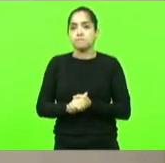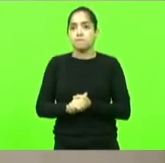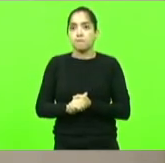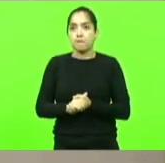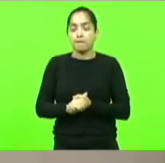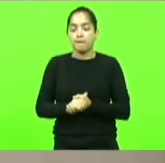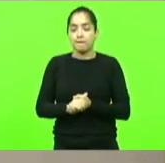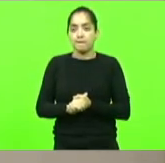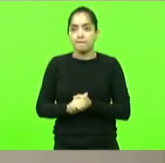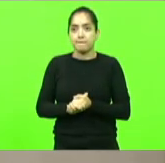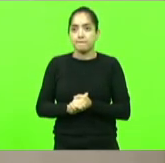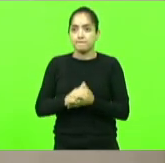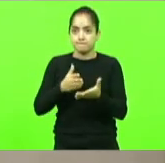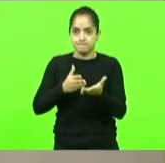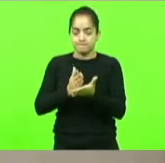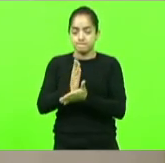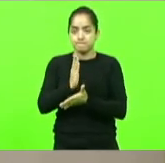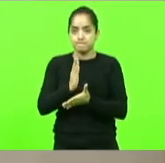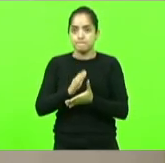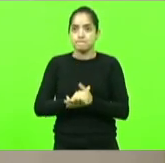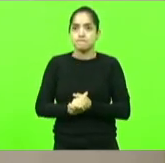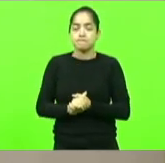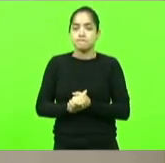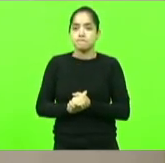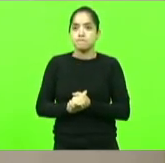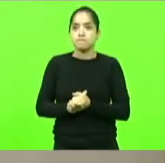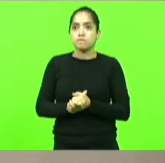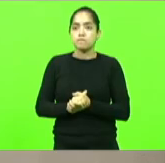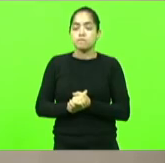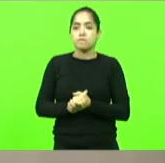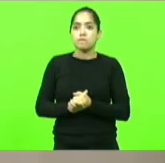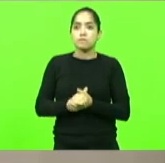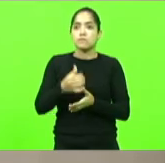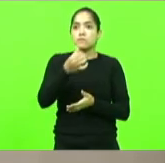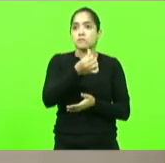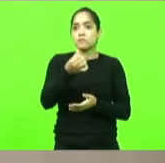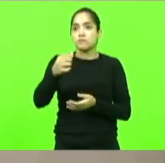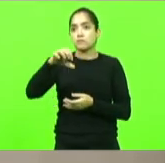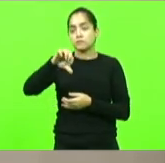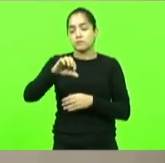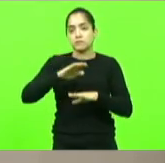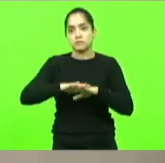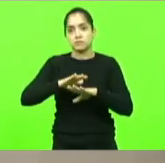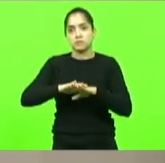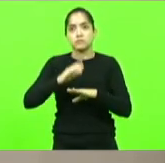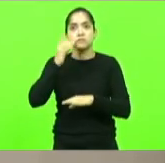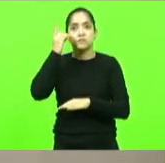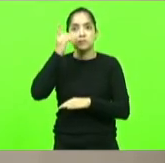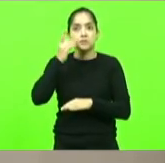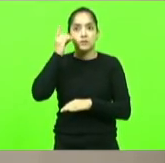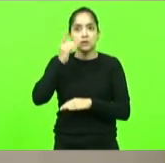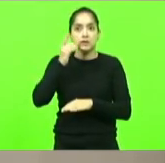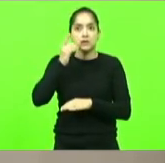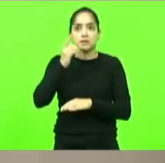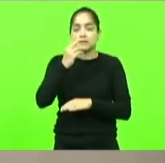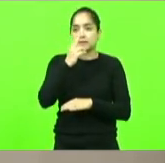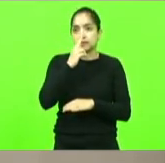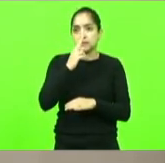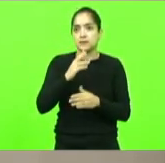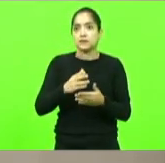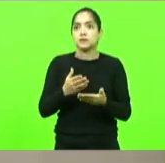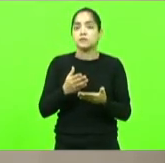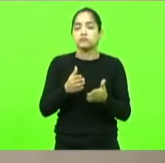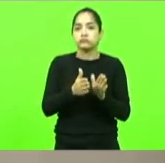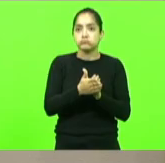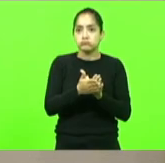como se encontra aprovado por unanimidade moção 669 autor deputado Nazareno Martins manifestando aplausos aos policiais